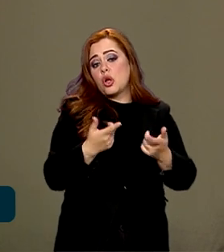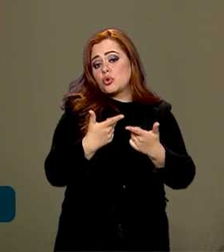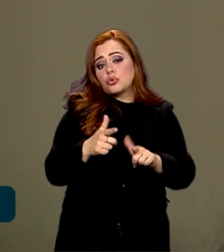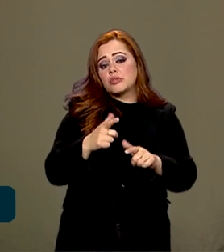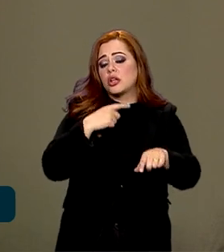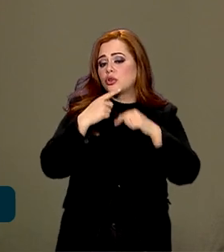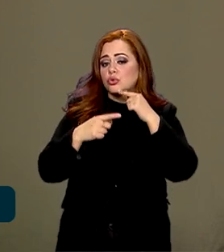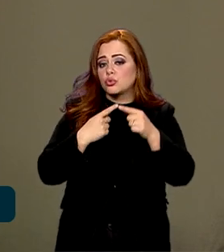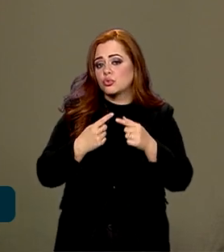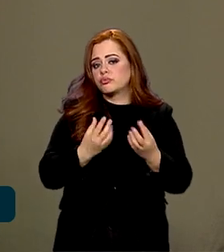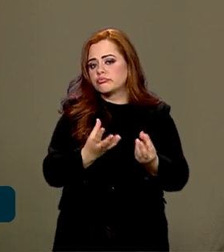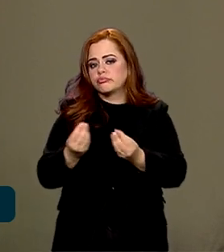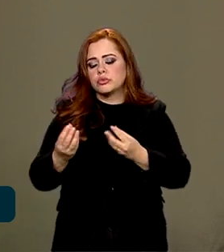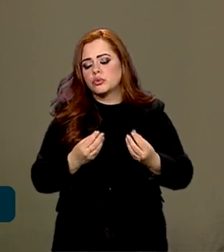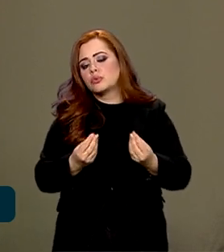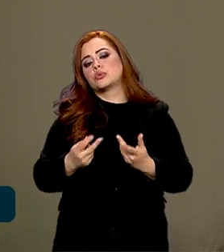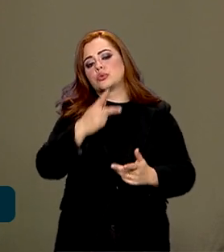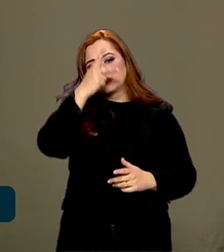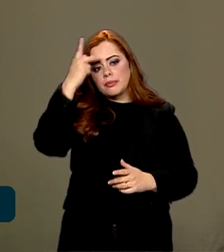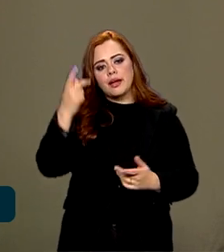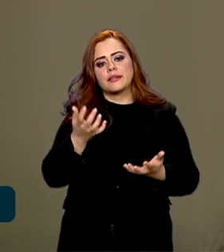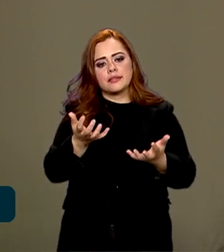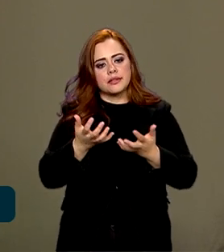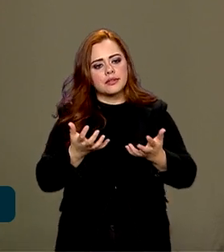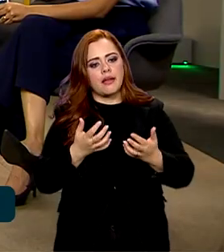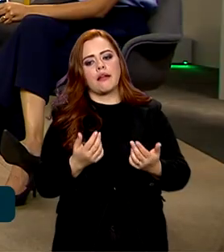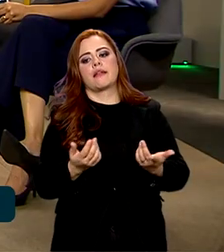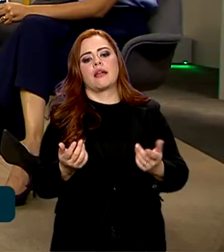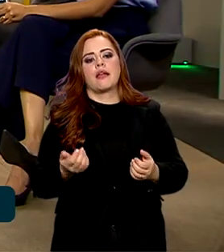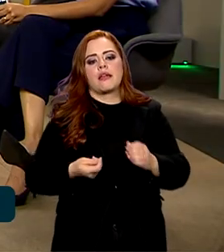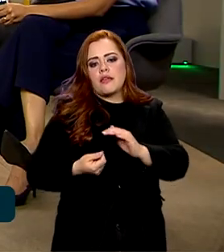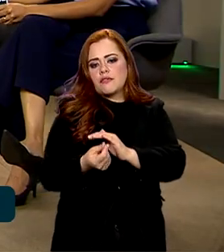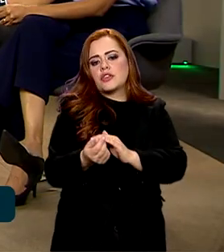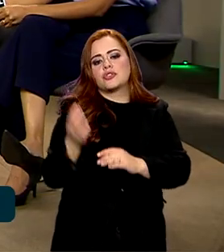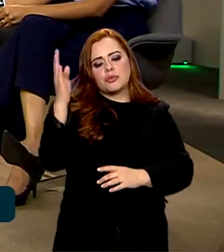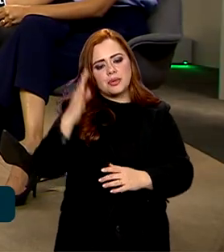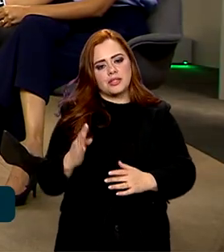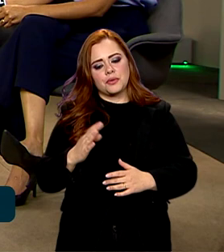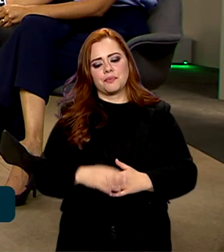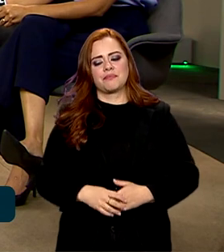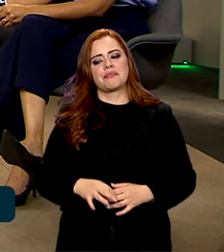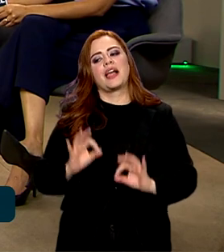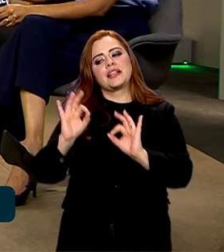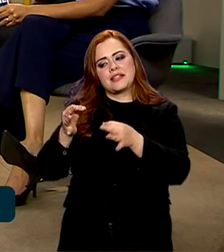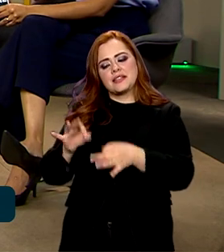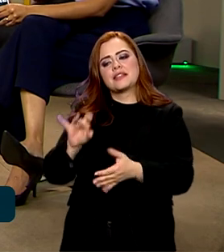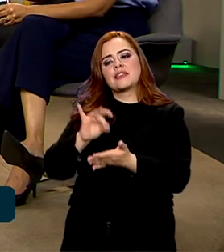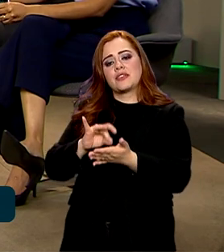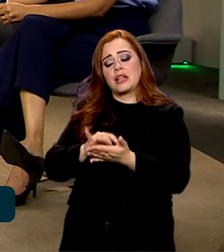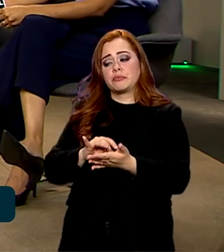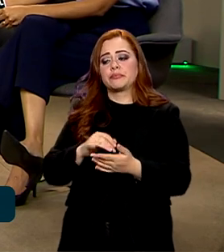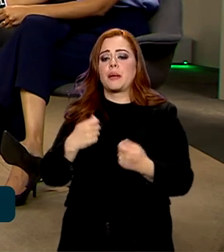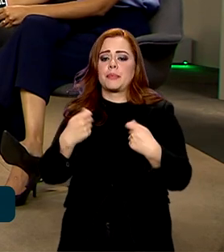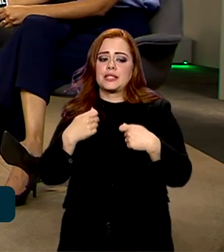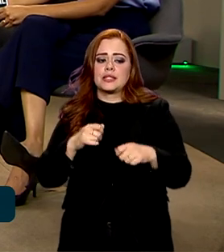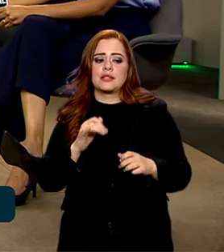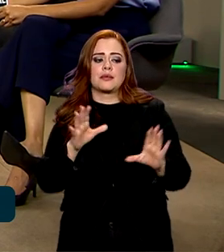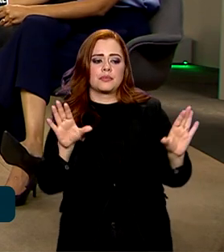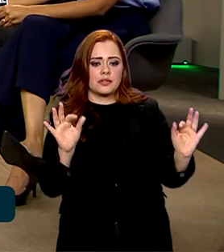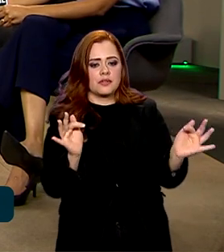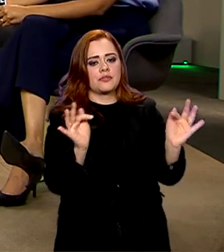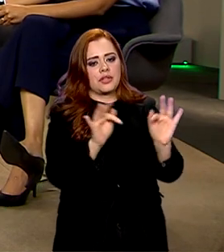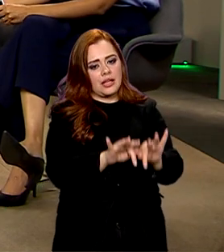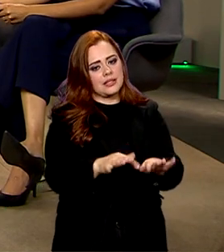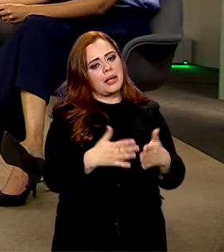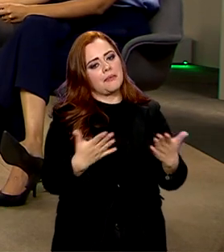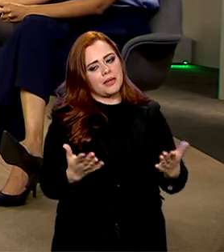muitos países de olho no nosso país. Com certeza. Tem muito pano para manga, mas infelizmente a gente tem que encerrar, mas o senhor vai voltar outras vezes, com certeza.